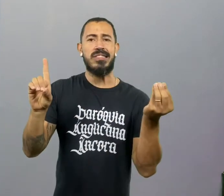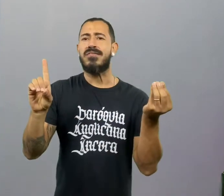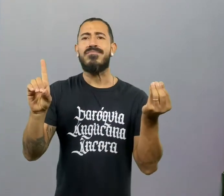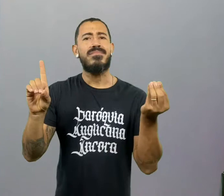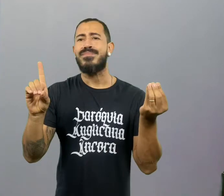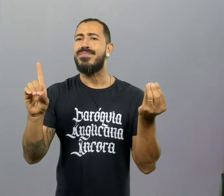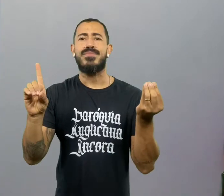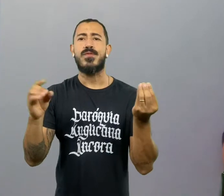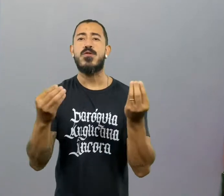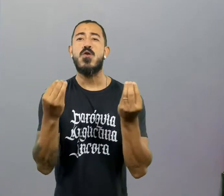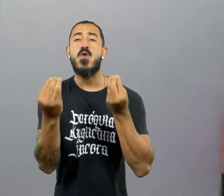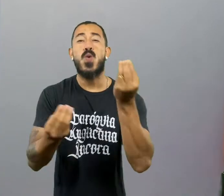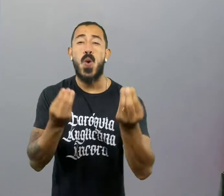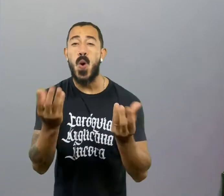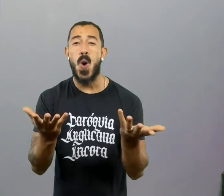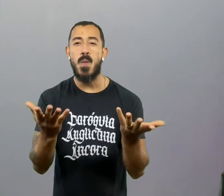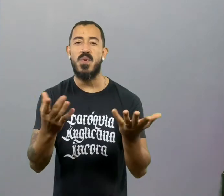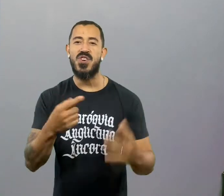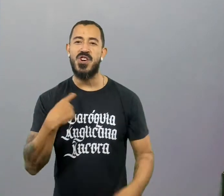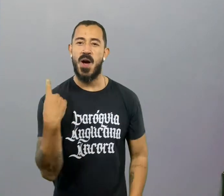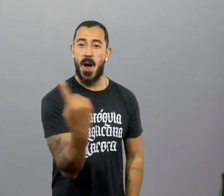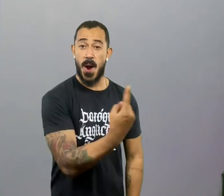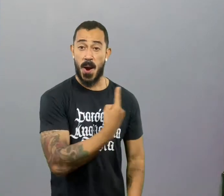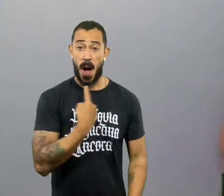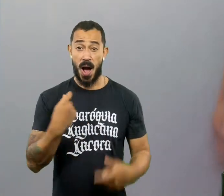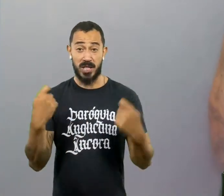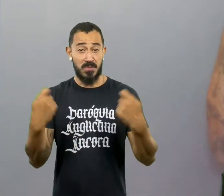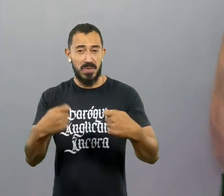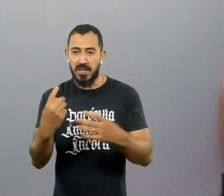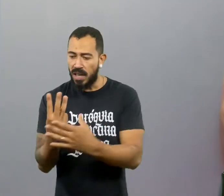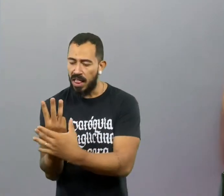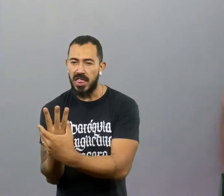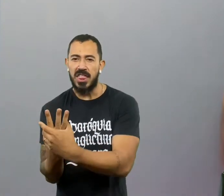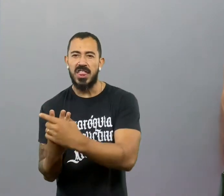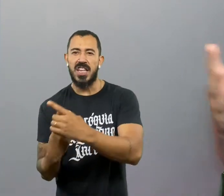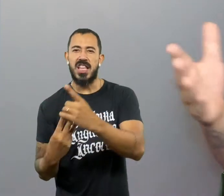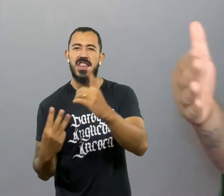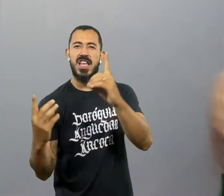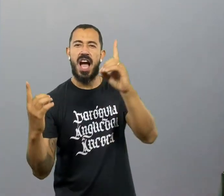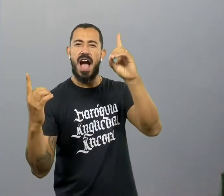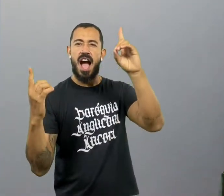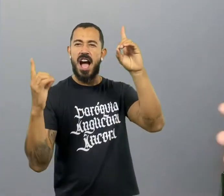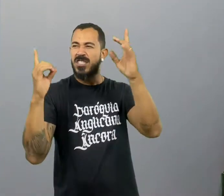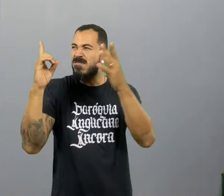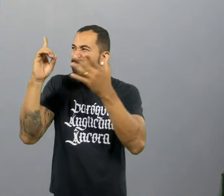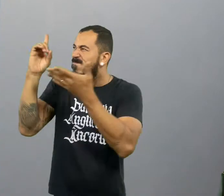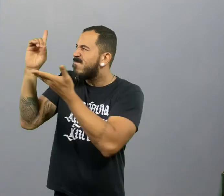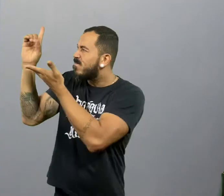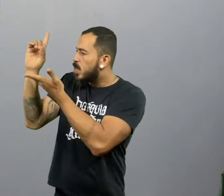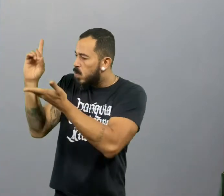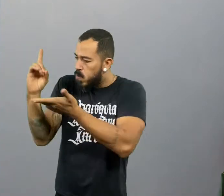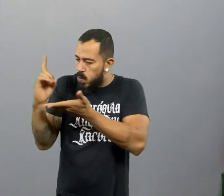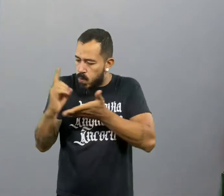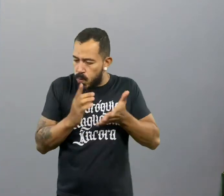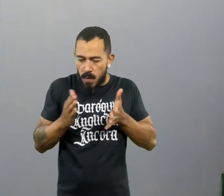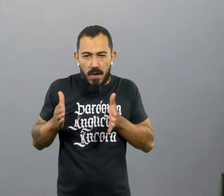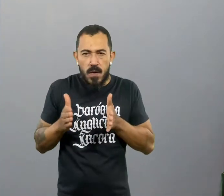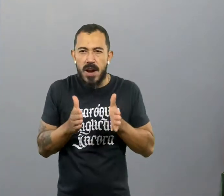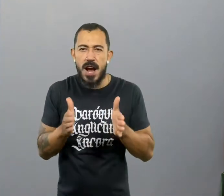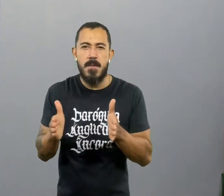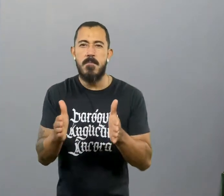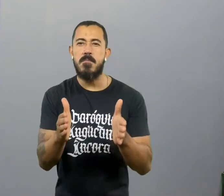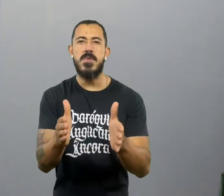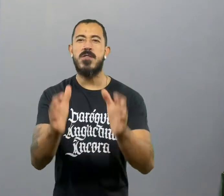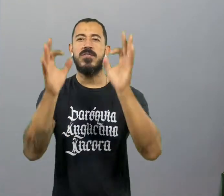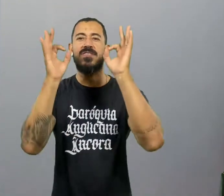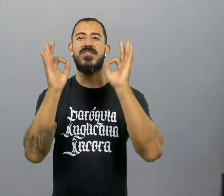Às vezes, ser movido pelo impulso do Espírito Santo, pela vontade da trindade que muda nossos caminhos, esse, sim, é o